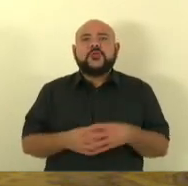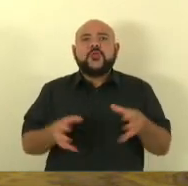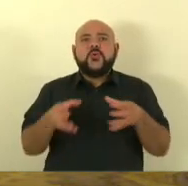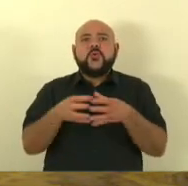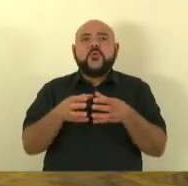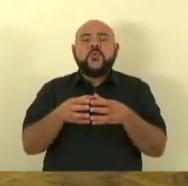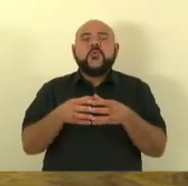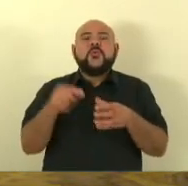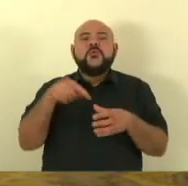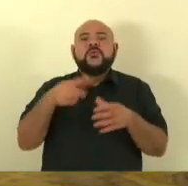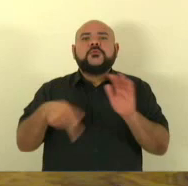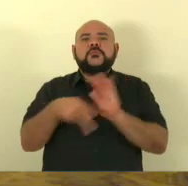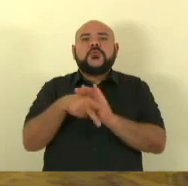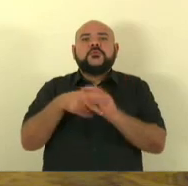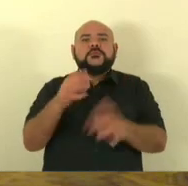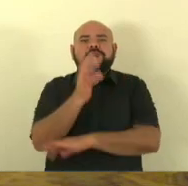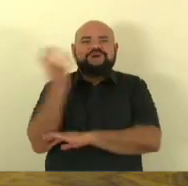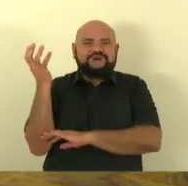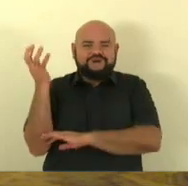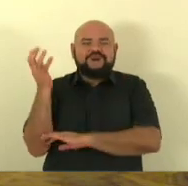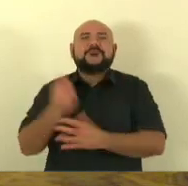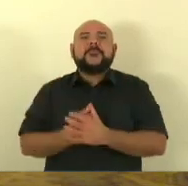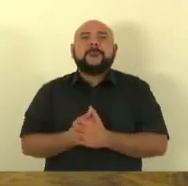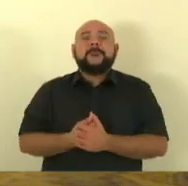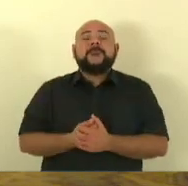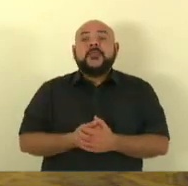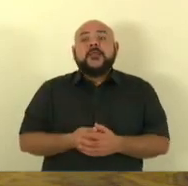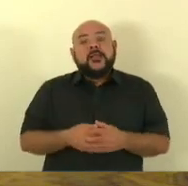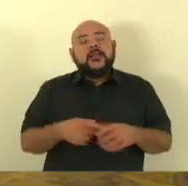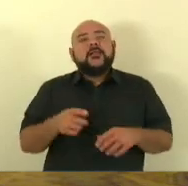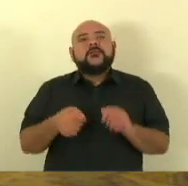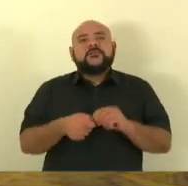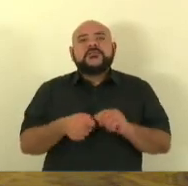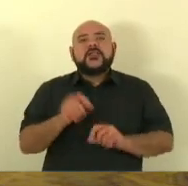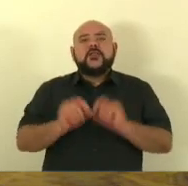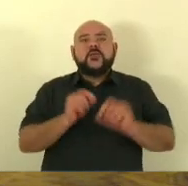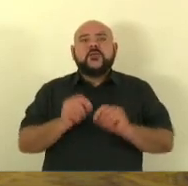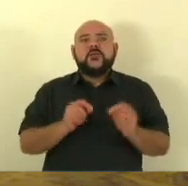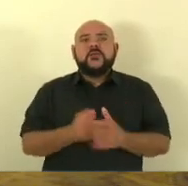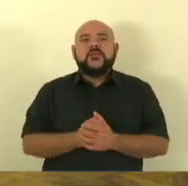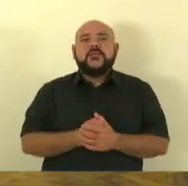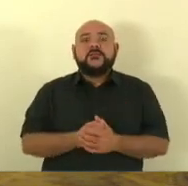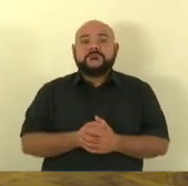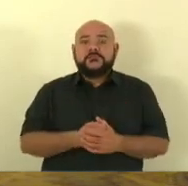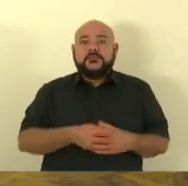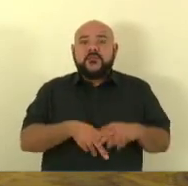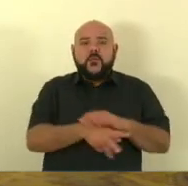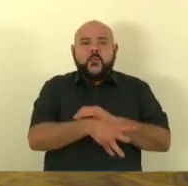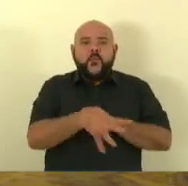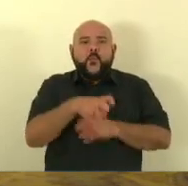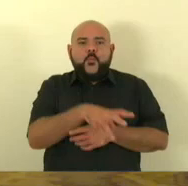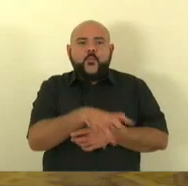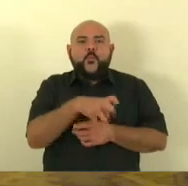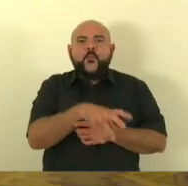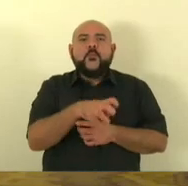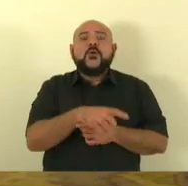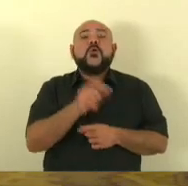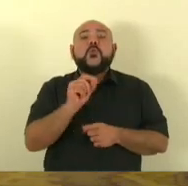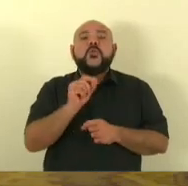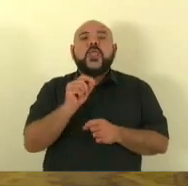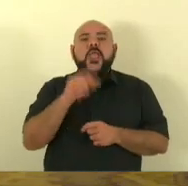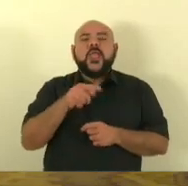Reza e a chinesa Sinok pretendem bombear 1 milhão e 200 mil barris de petróleo por dia